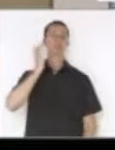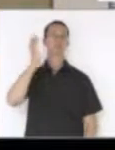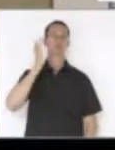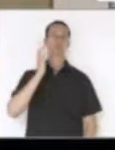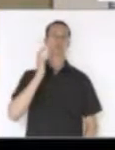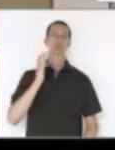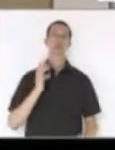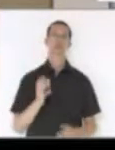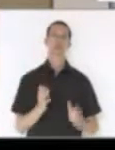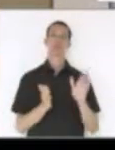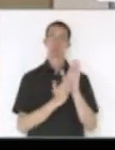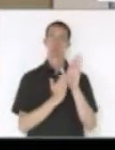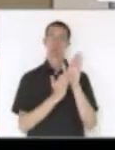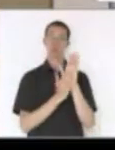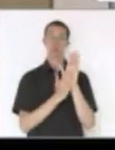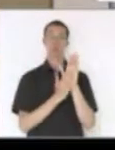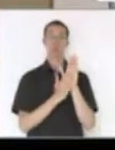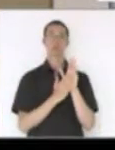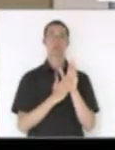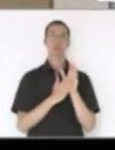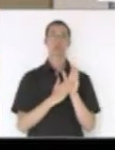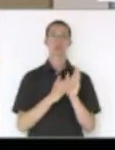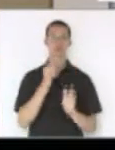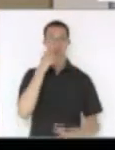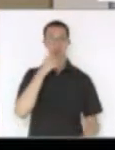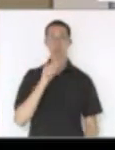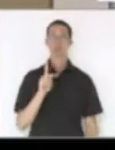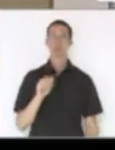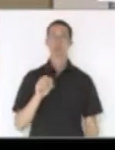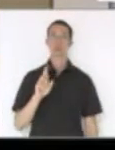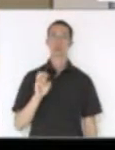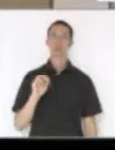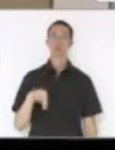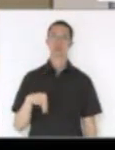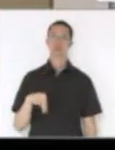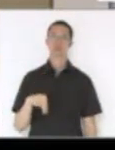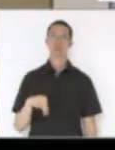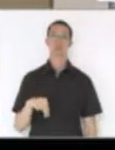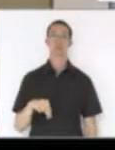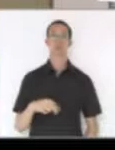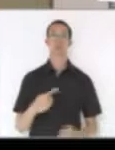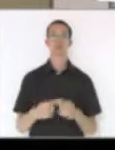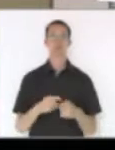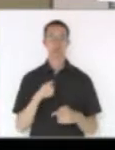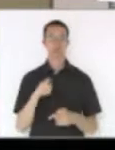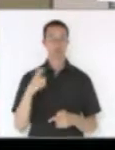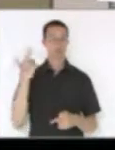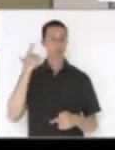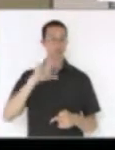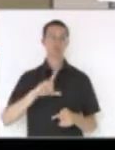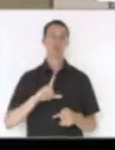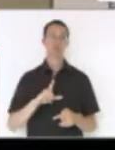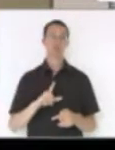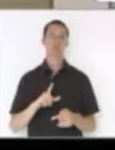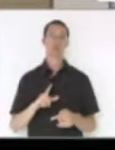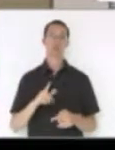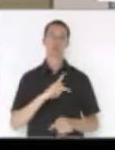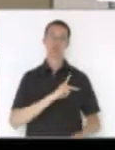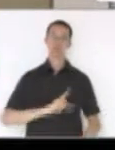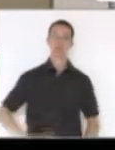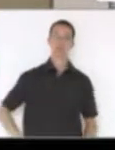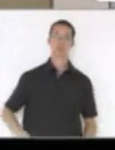manifestando aplausos à senhora Karen Berenice de Ness, pela eleição ao cargo de presidente do Conselho